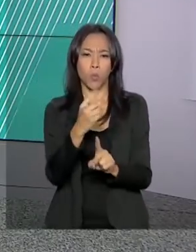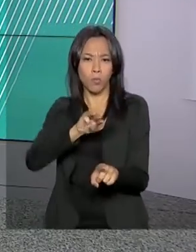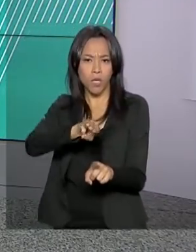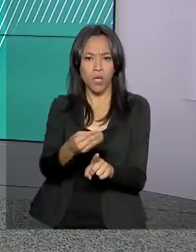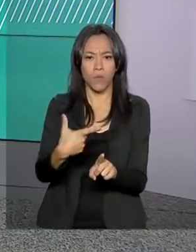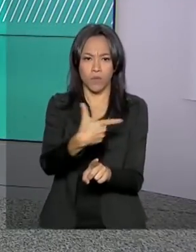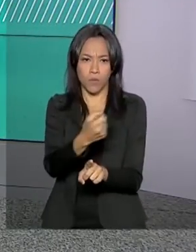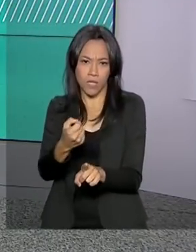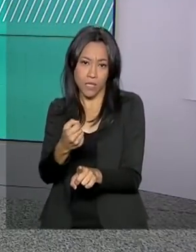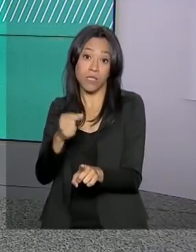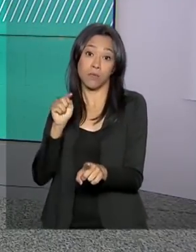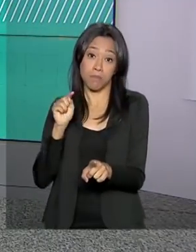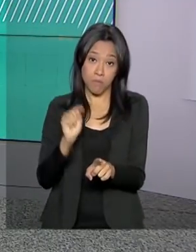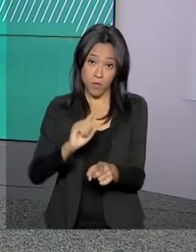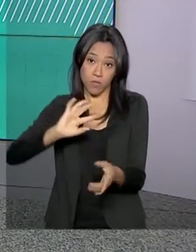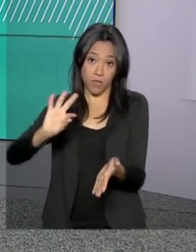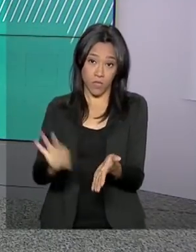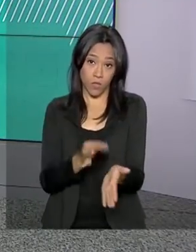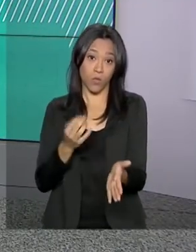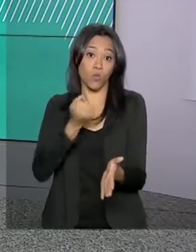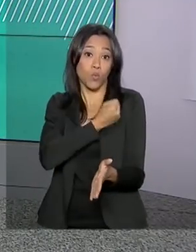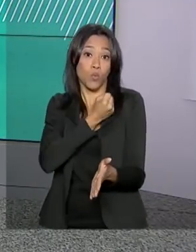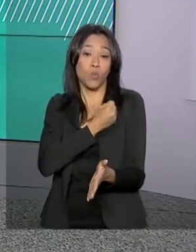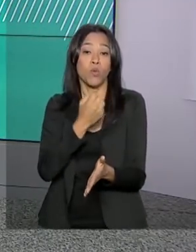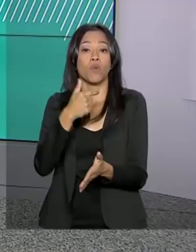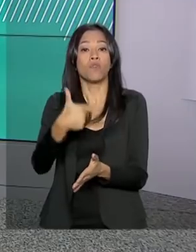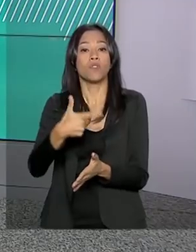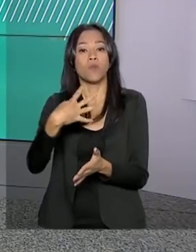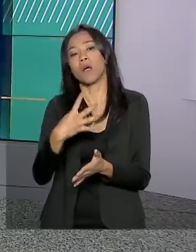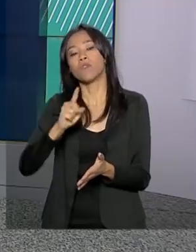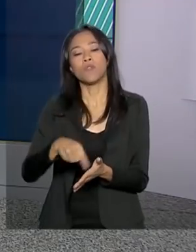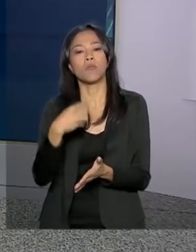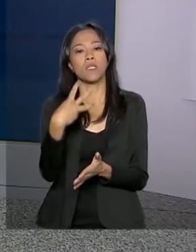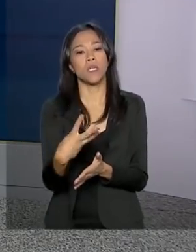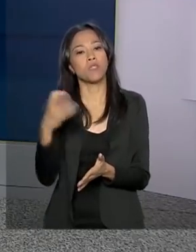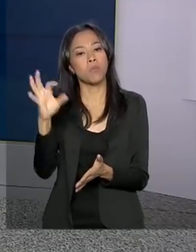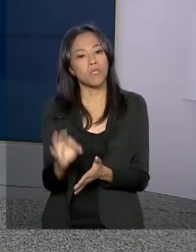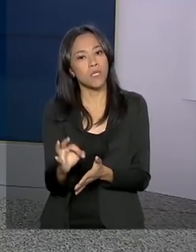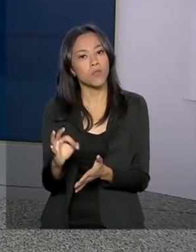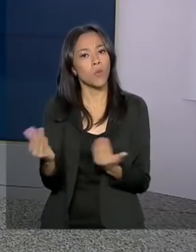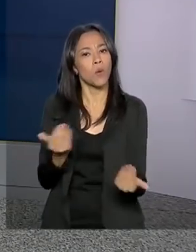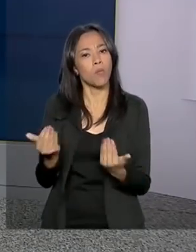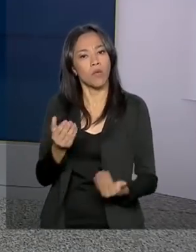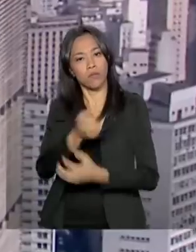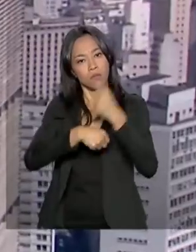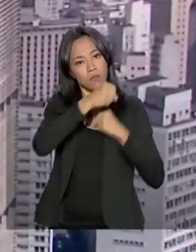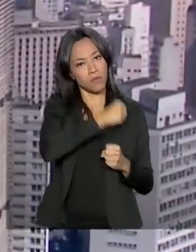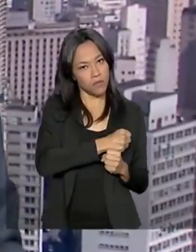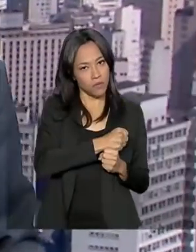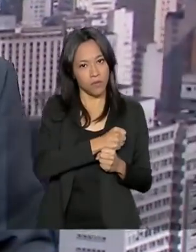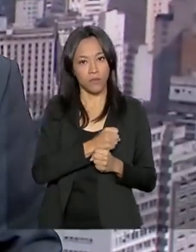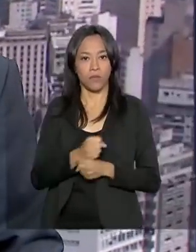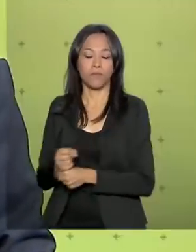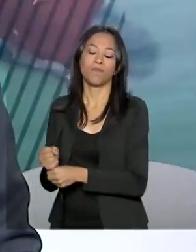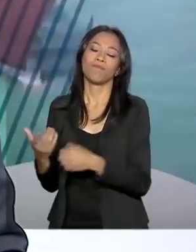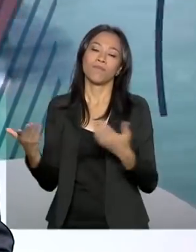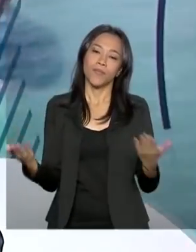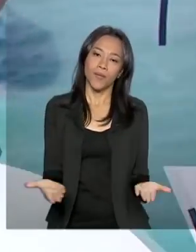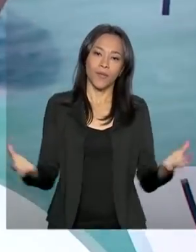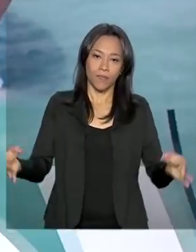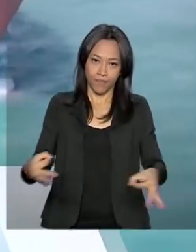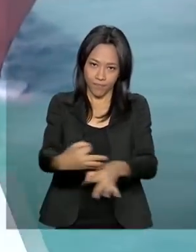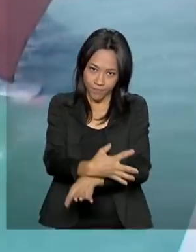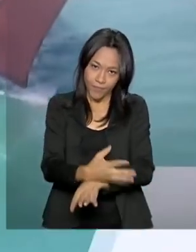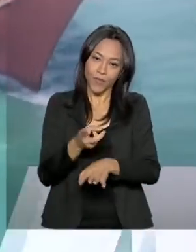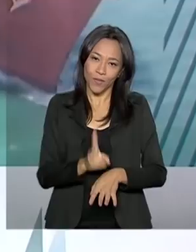inscrições, um número 24,3% maior do que o contabilizado em 2018. E o governo agora fica